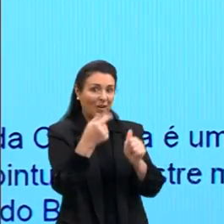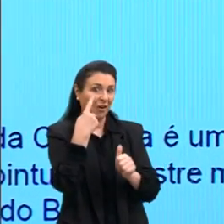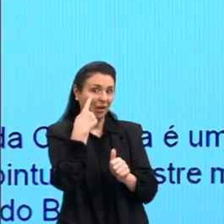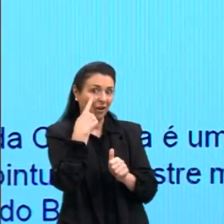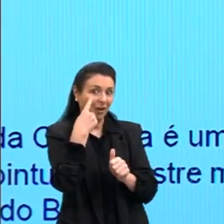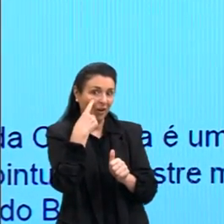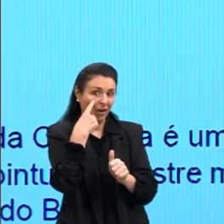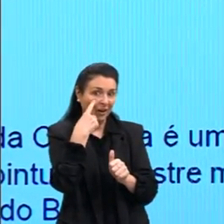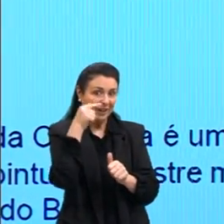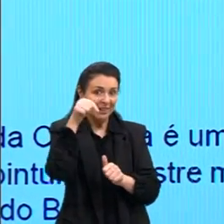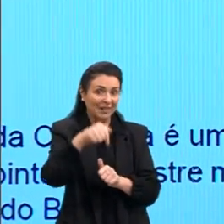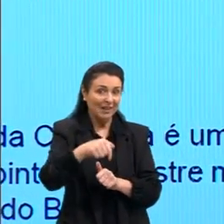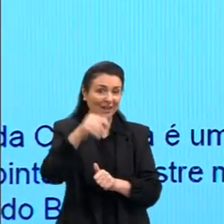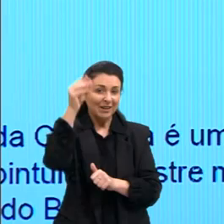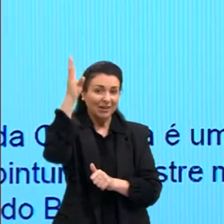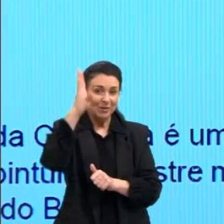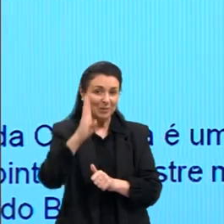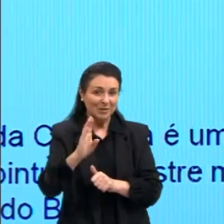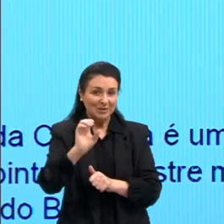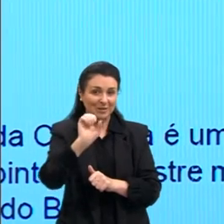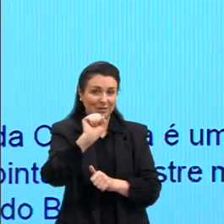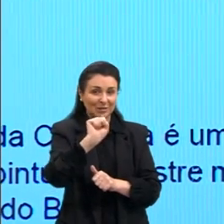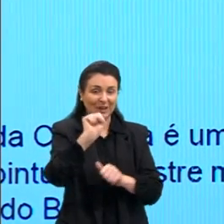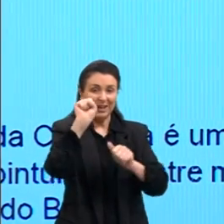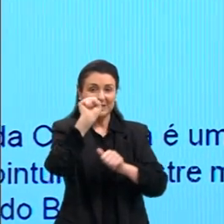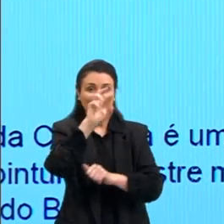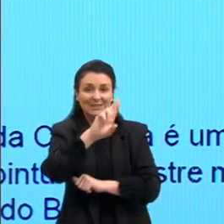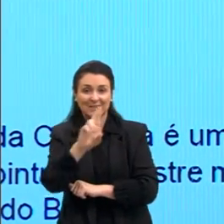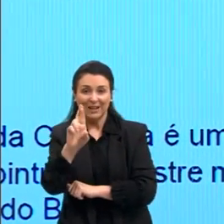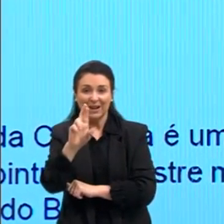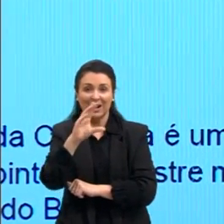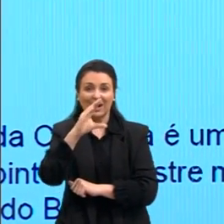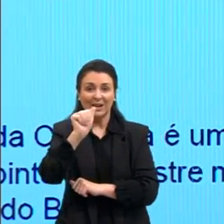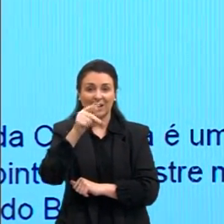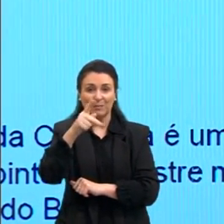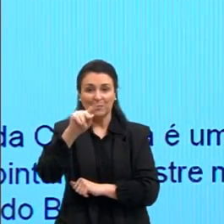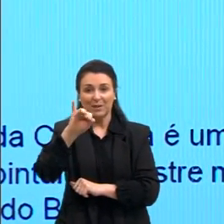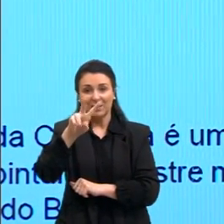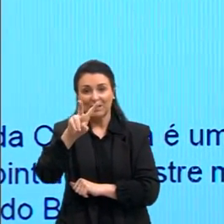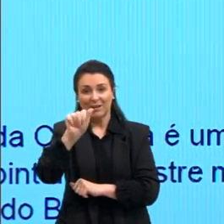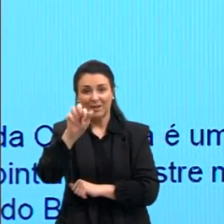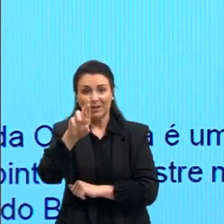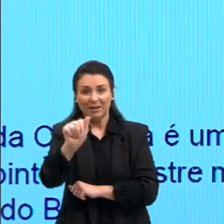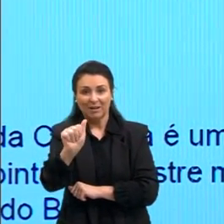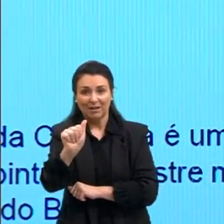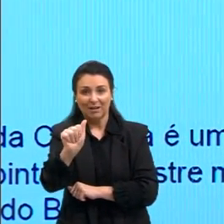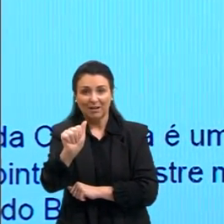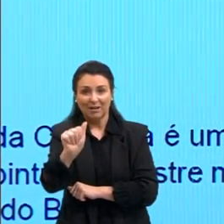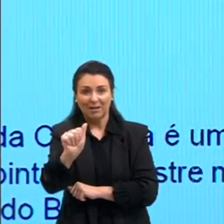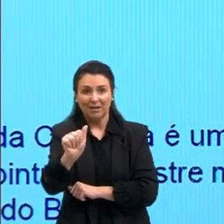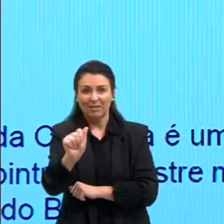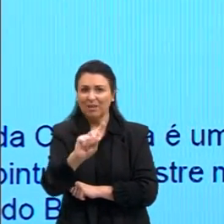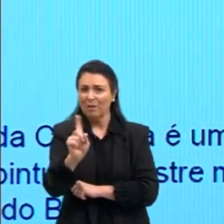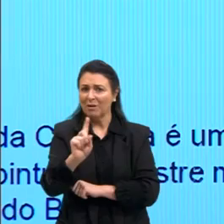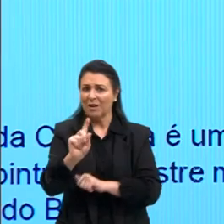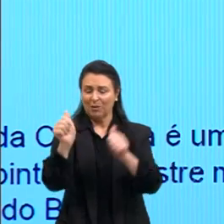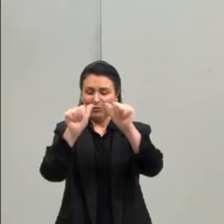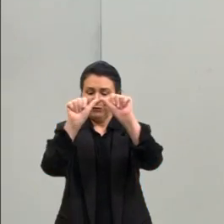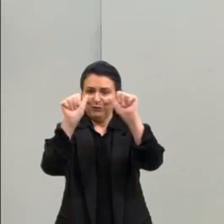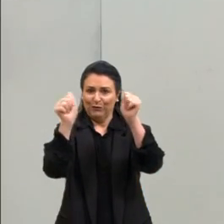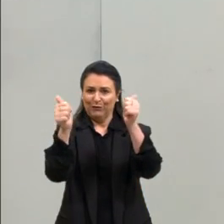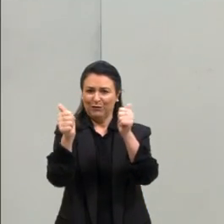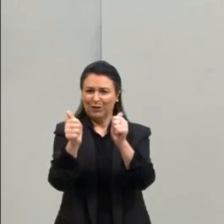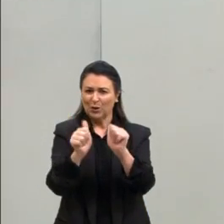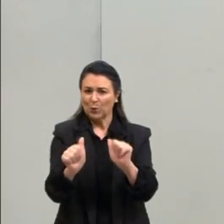da Serra da Capivara que nós apontamos ali, elas não eram figuras tão